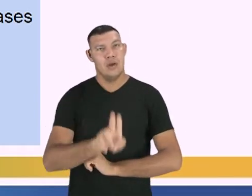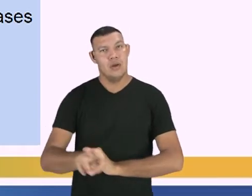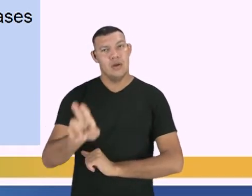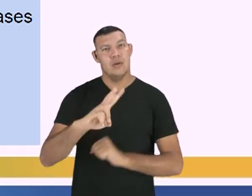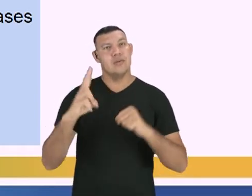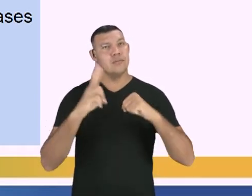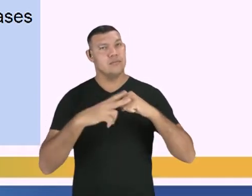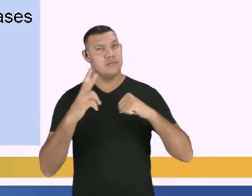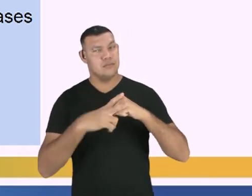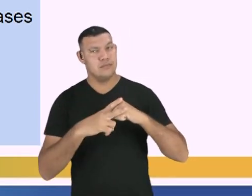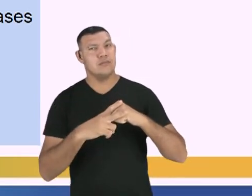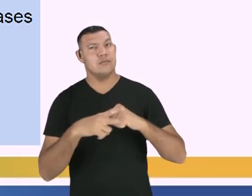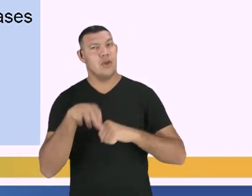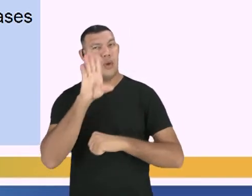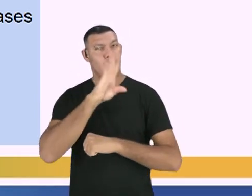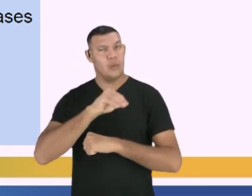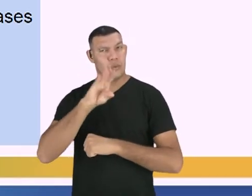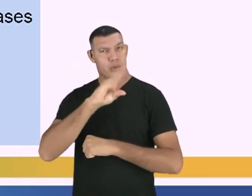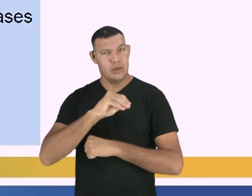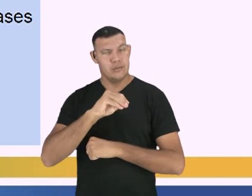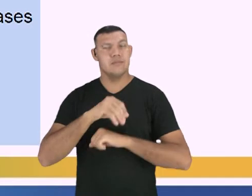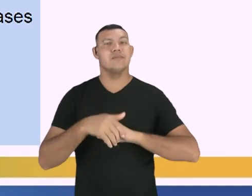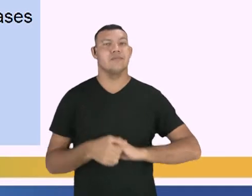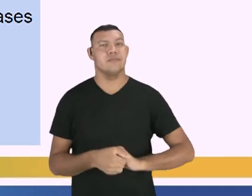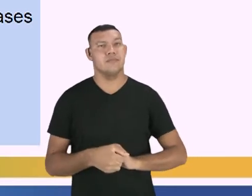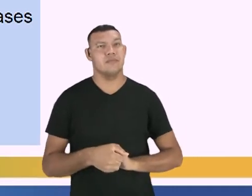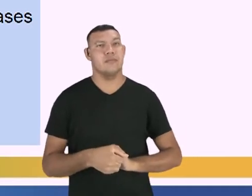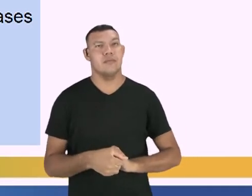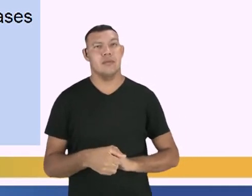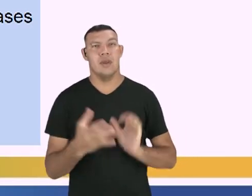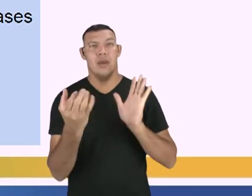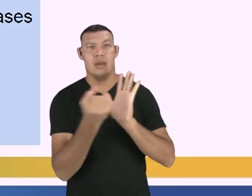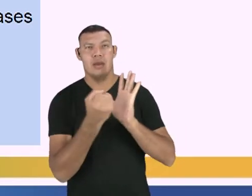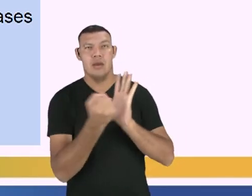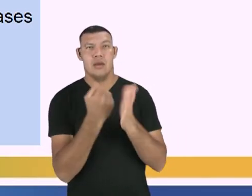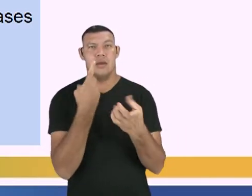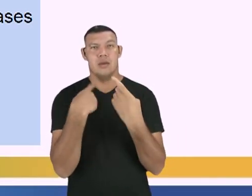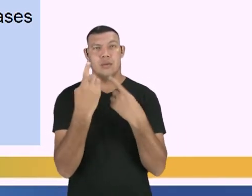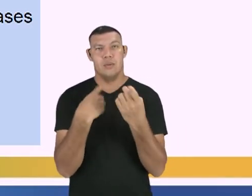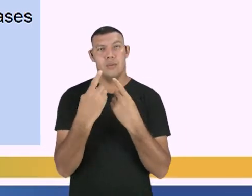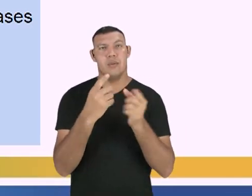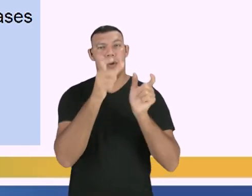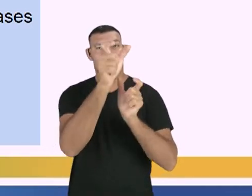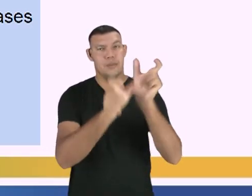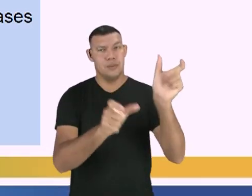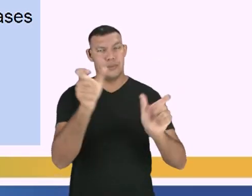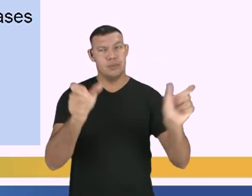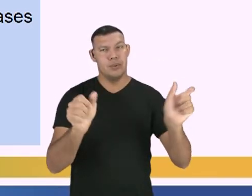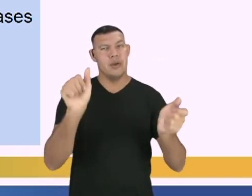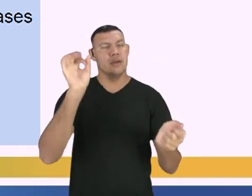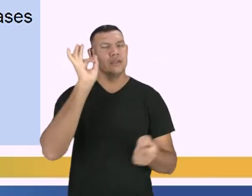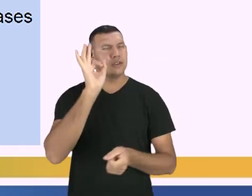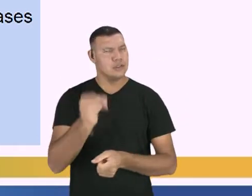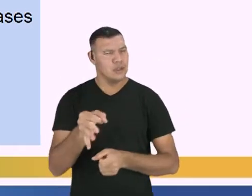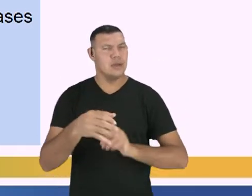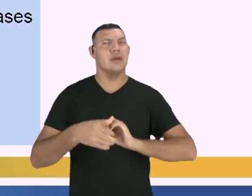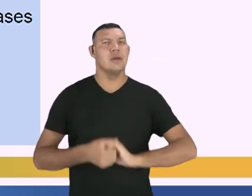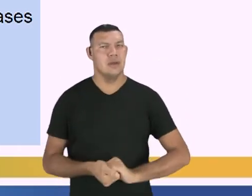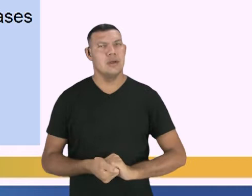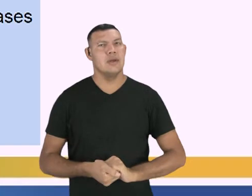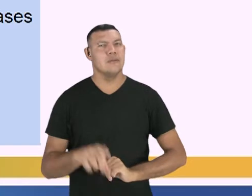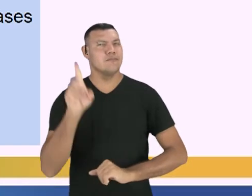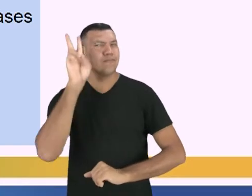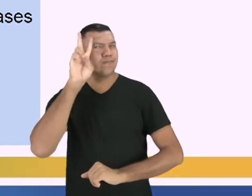verbos de dizer? Marca os diálogos dos personagens adequadamente? E aí a gente